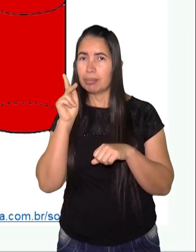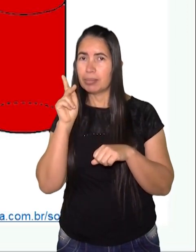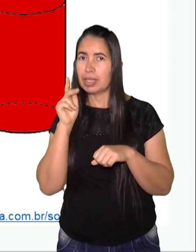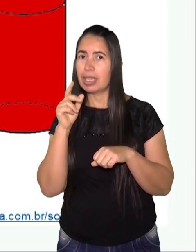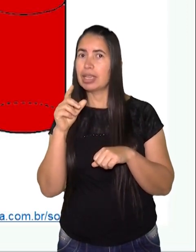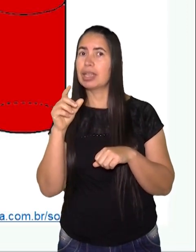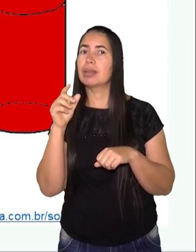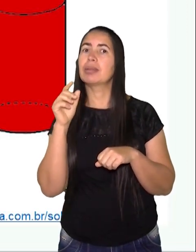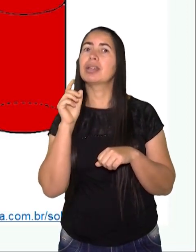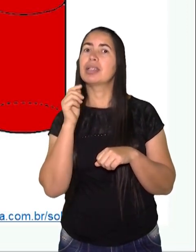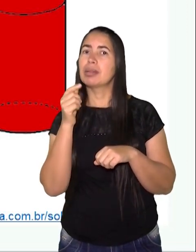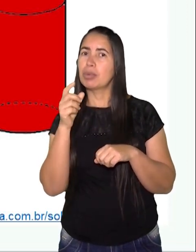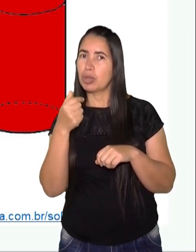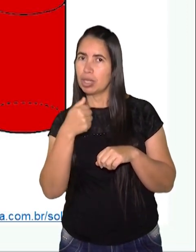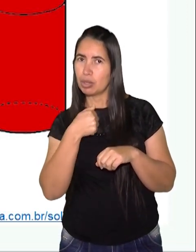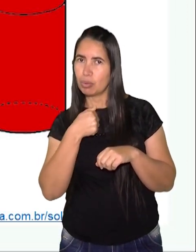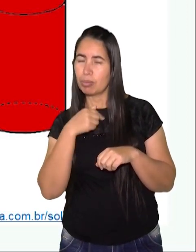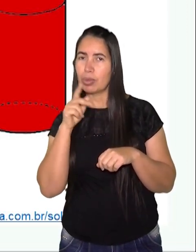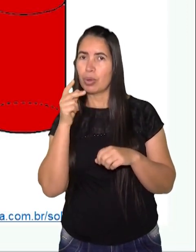procura daqui, vamos lá.